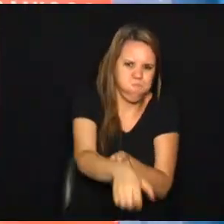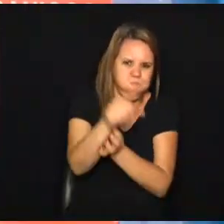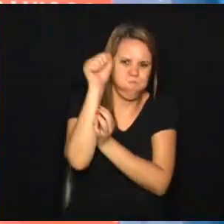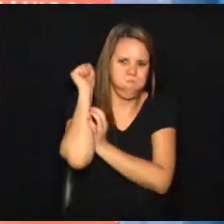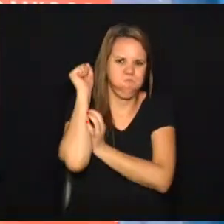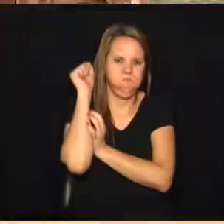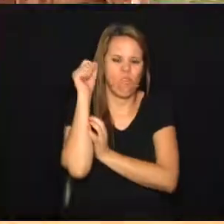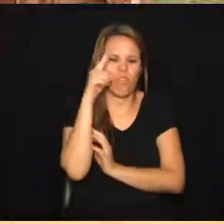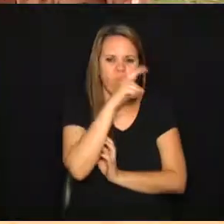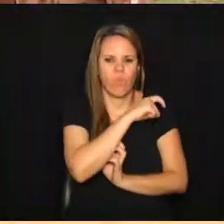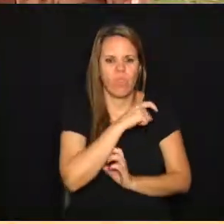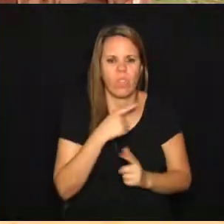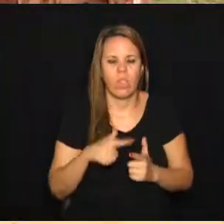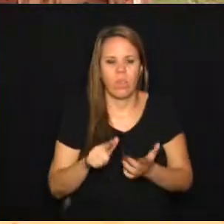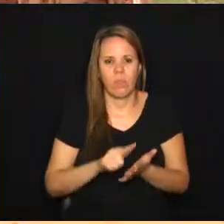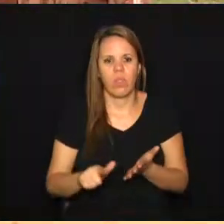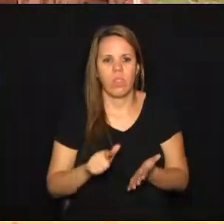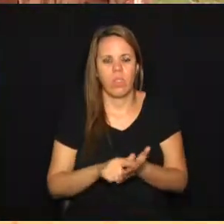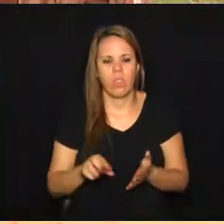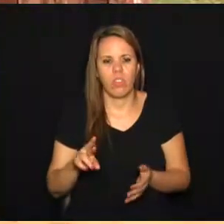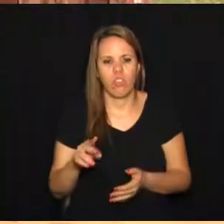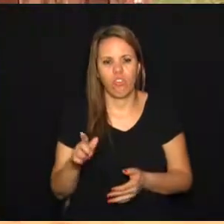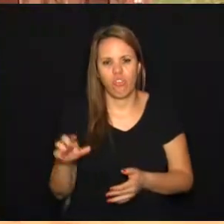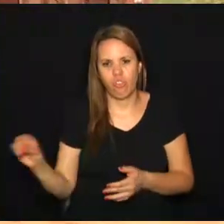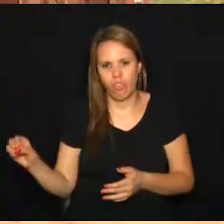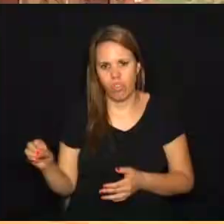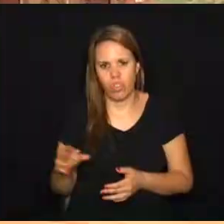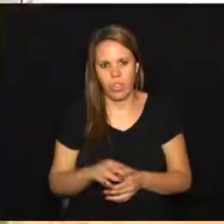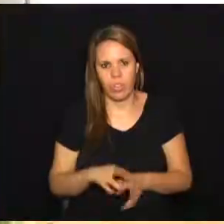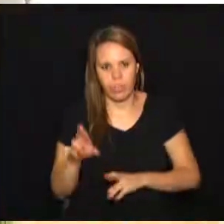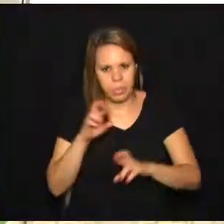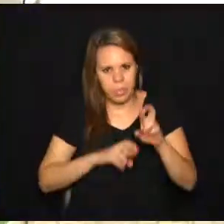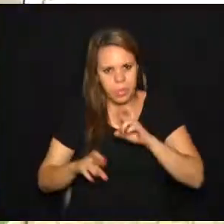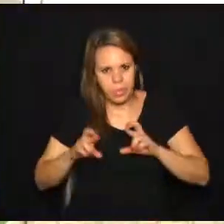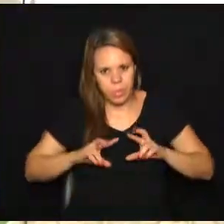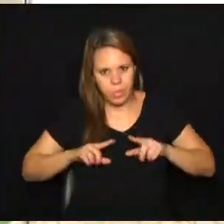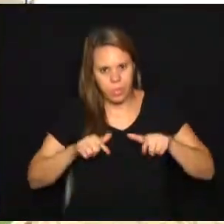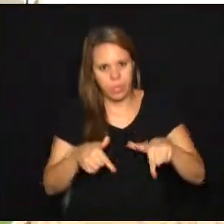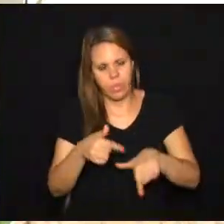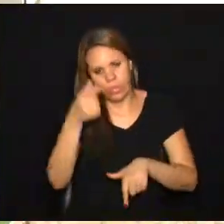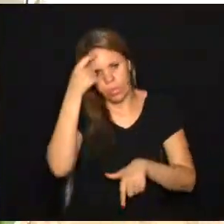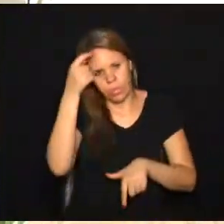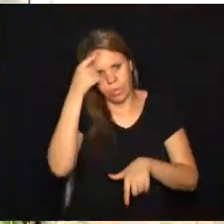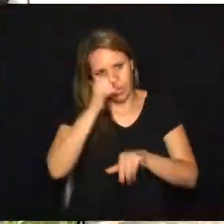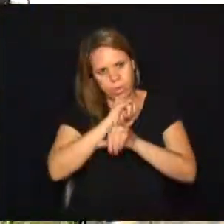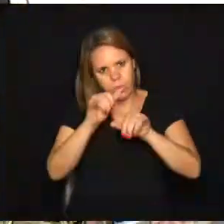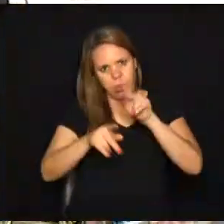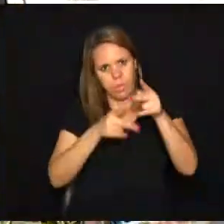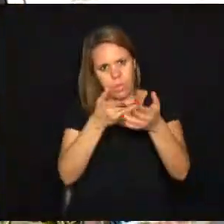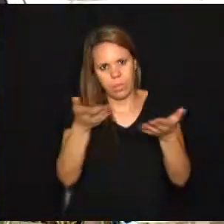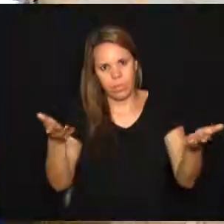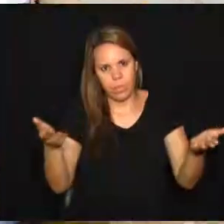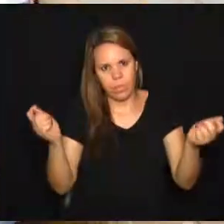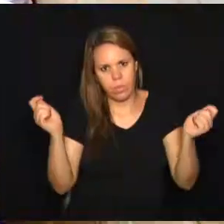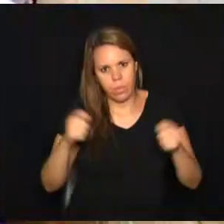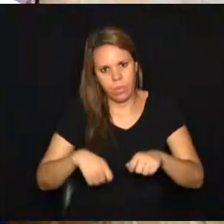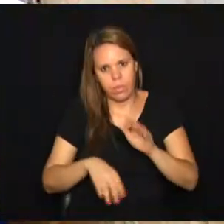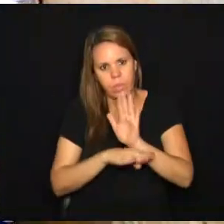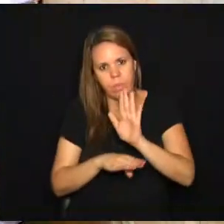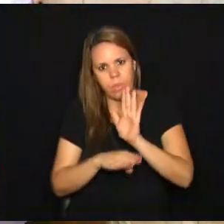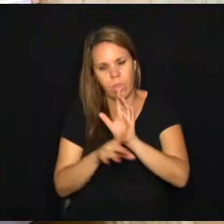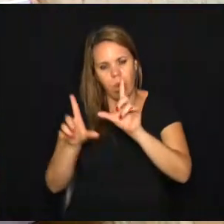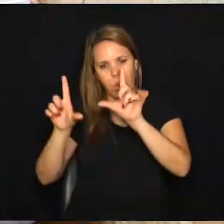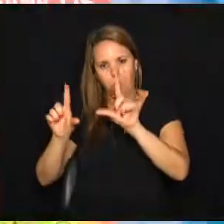ações de limpeza. Para Rogério Menezes, a fiscalização e as ações para a conscientização da população podem ajudar a